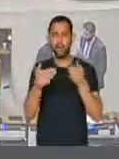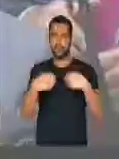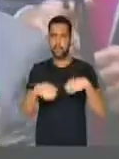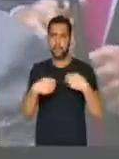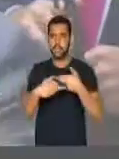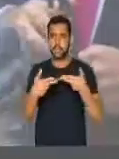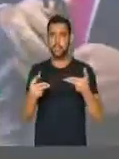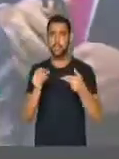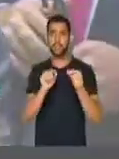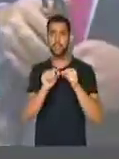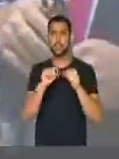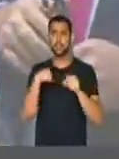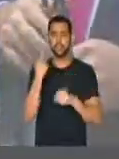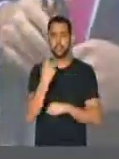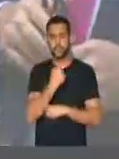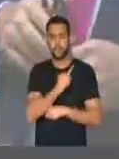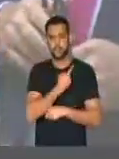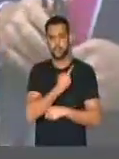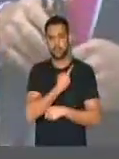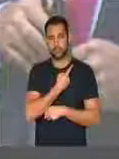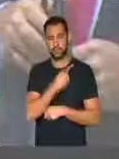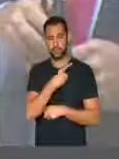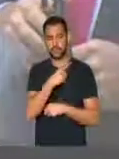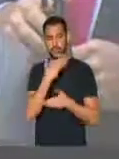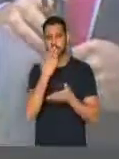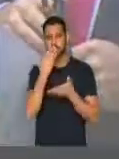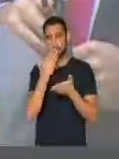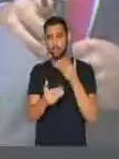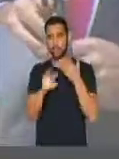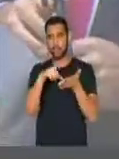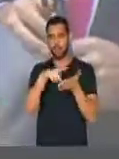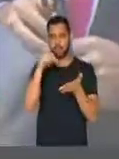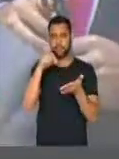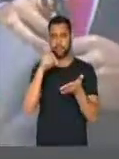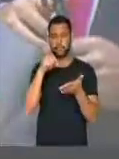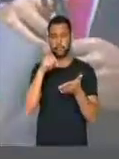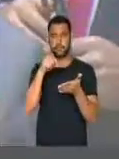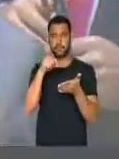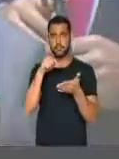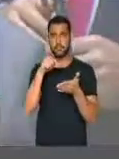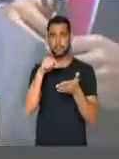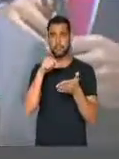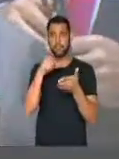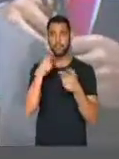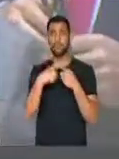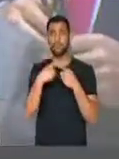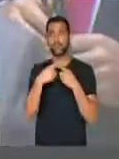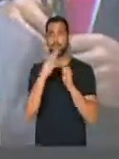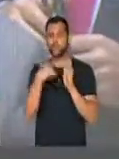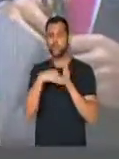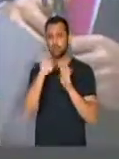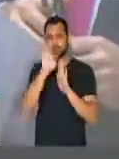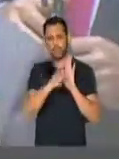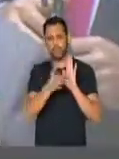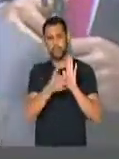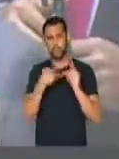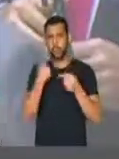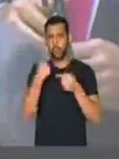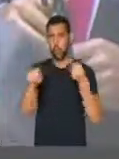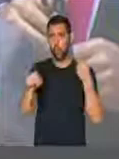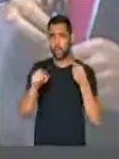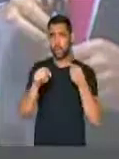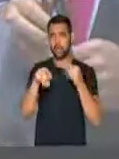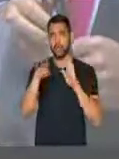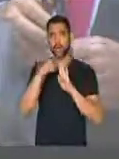necessidade de nós derrotarmos esse destaque. A medida toda, eu sou contra